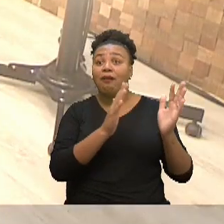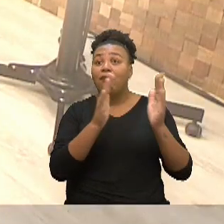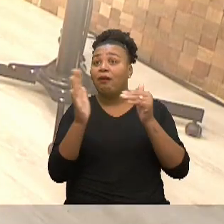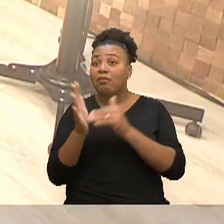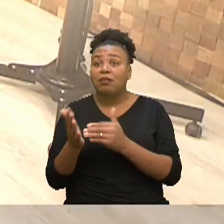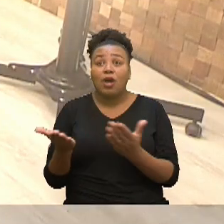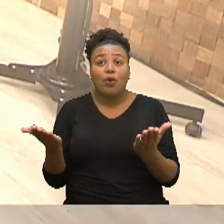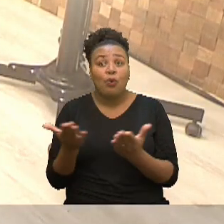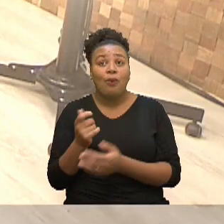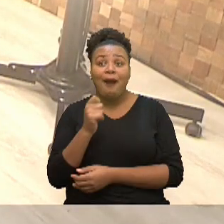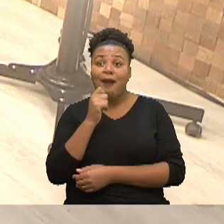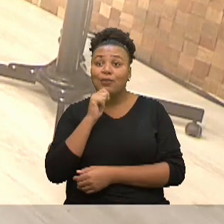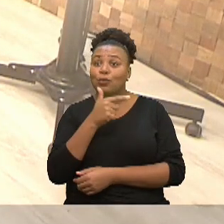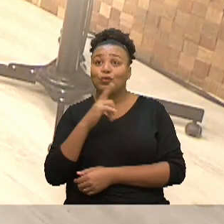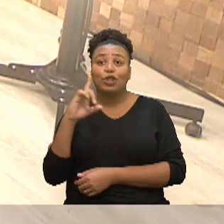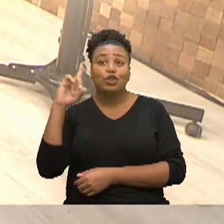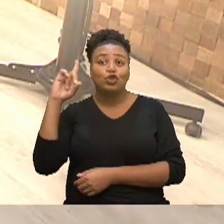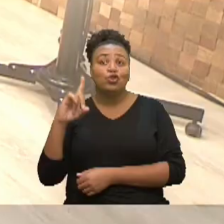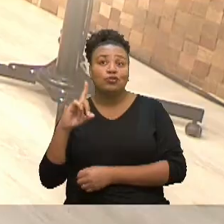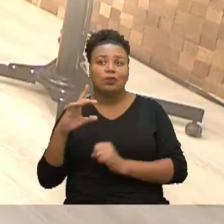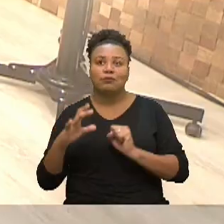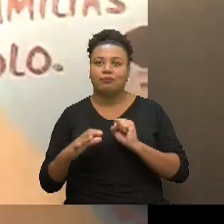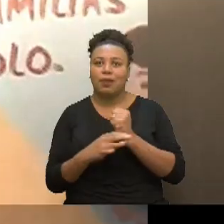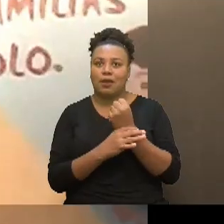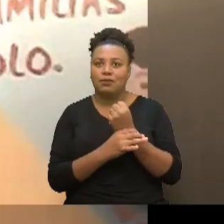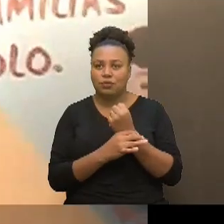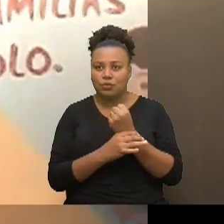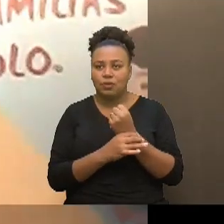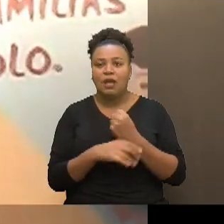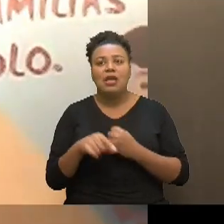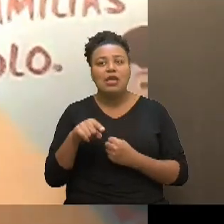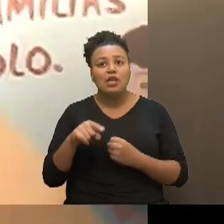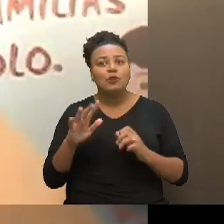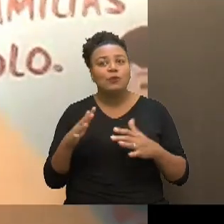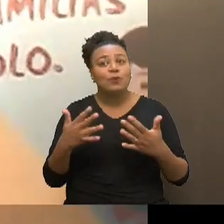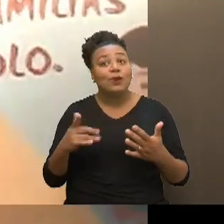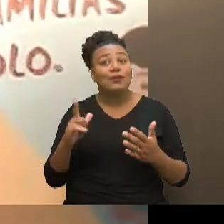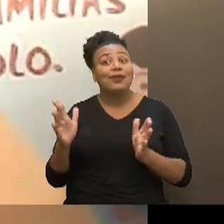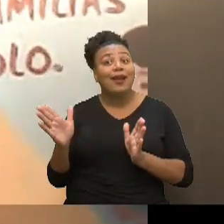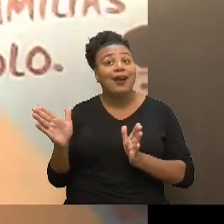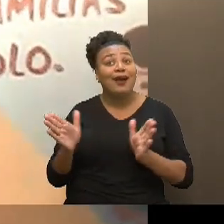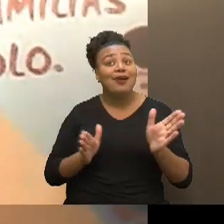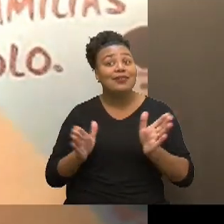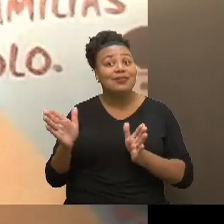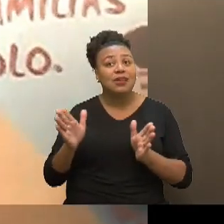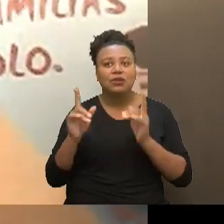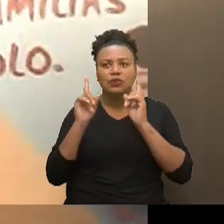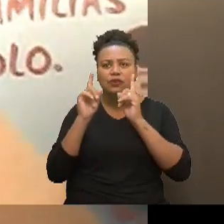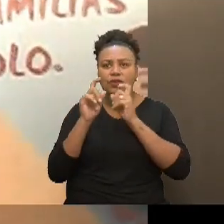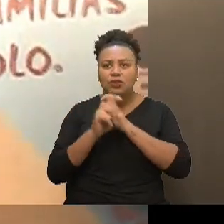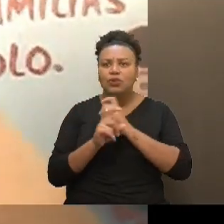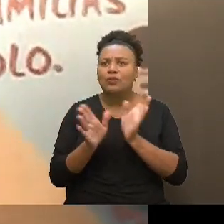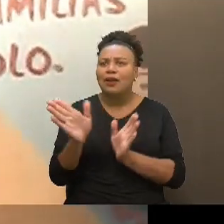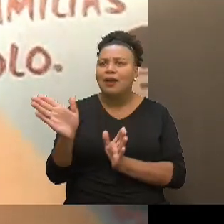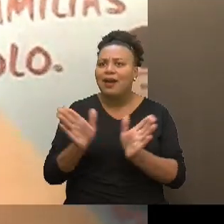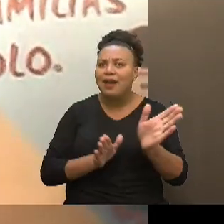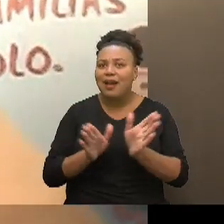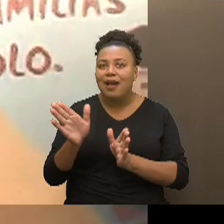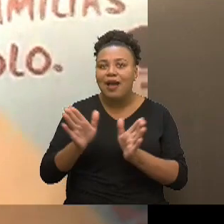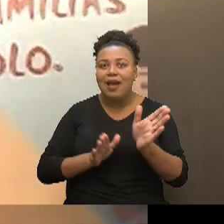tiveram né o seu direito garantido né e isso quando elas têm acesso a dificuldade de acesso